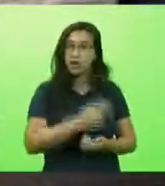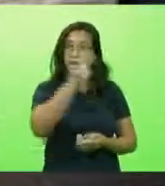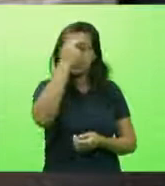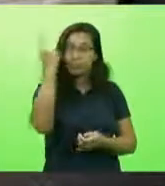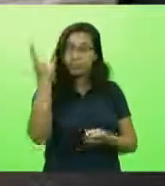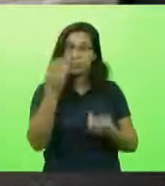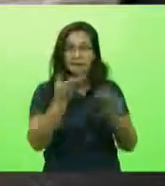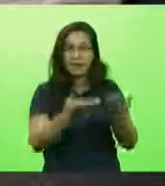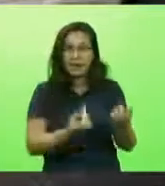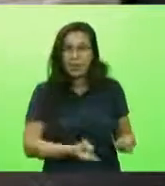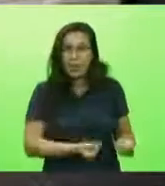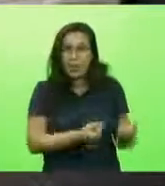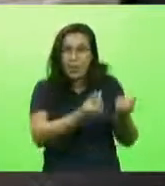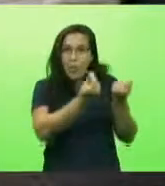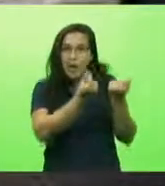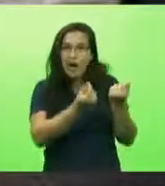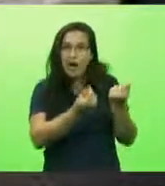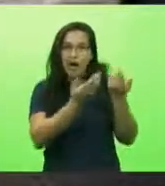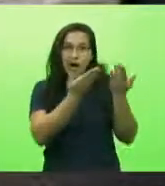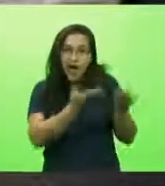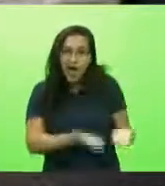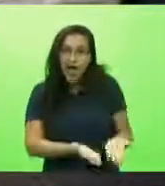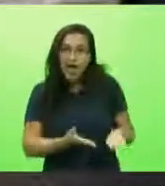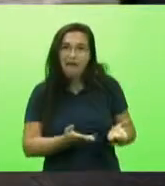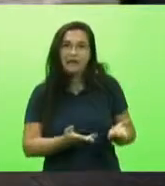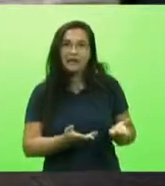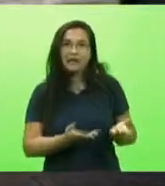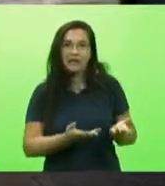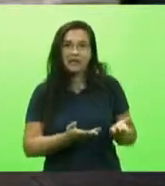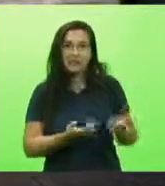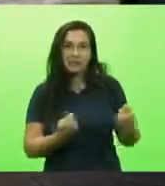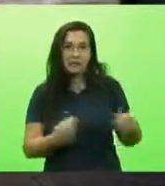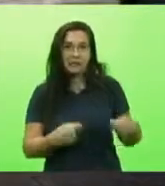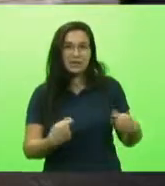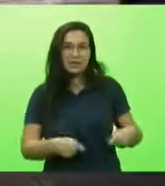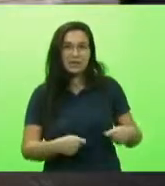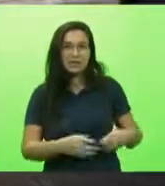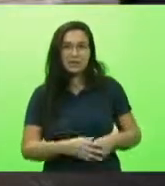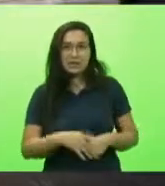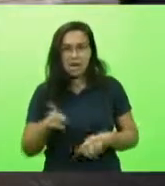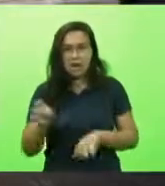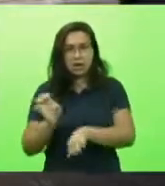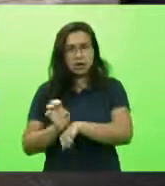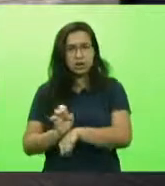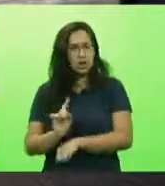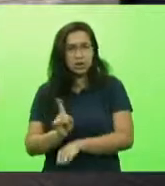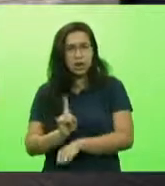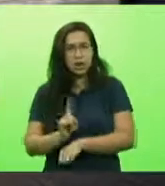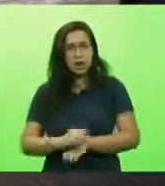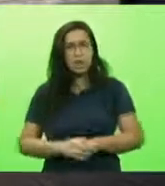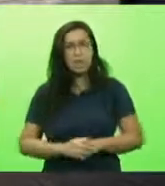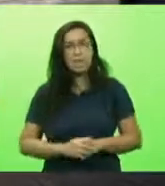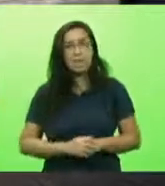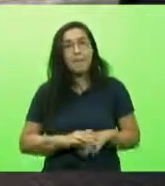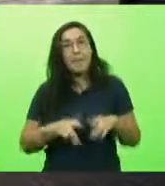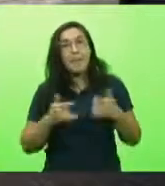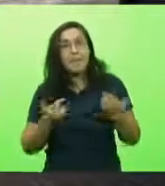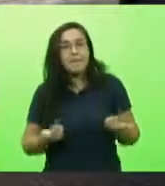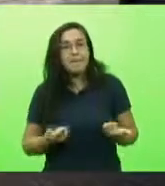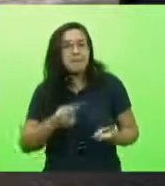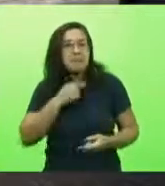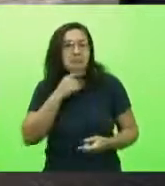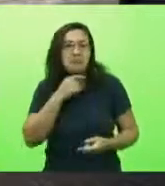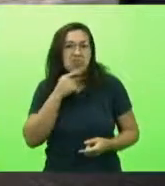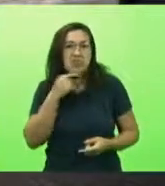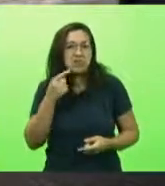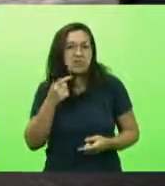enriquecer, as pessoas que devem prosperar, e não o Estado. Então, eu não consigo ver